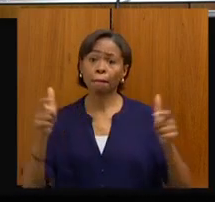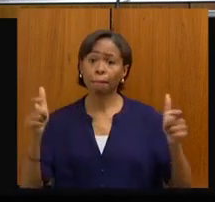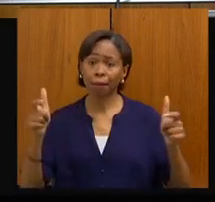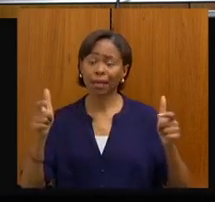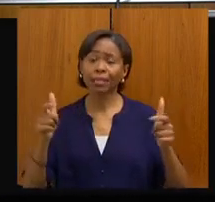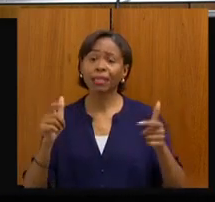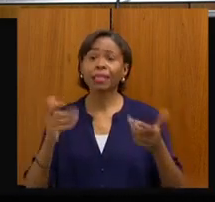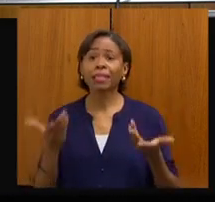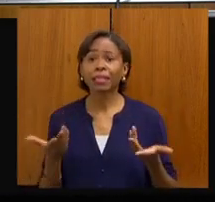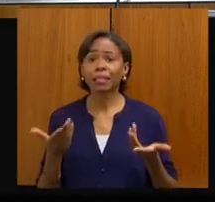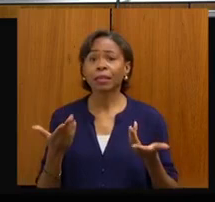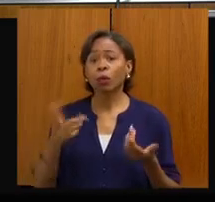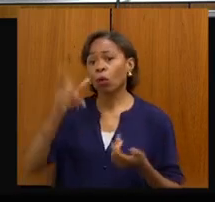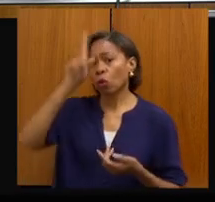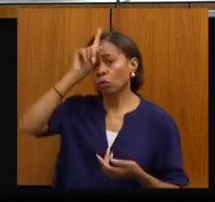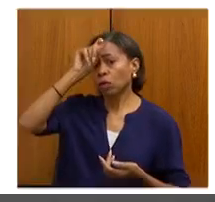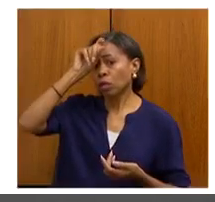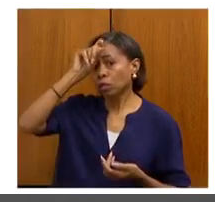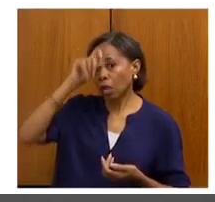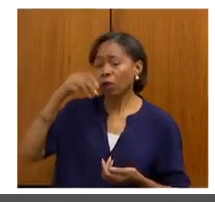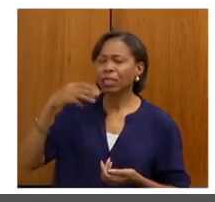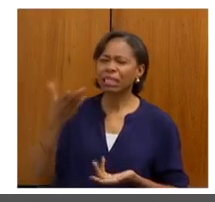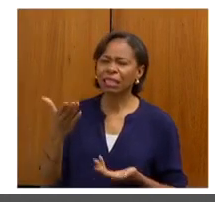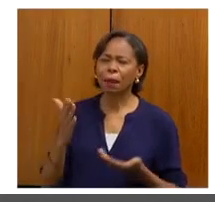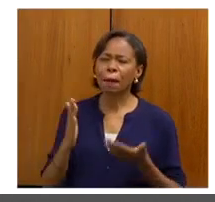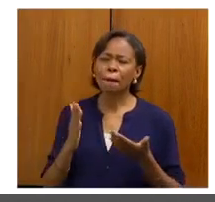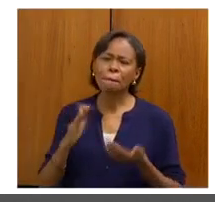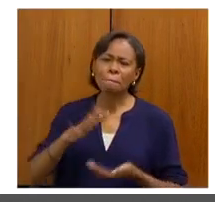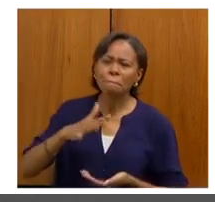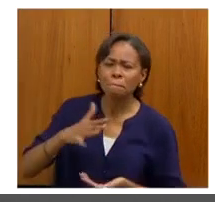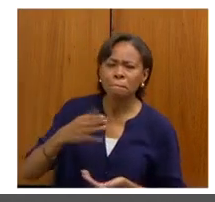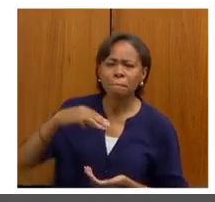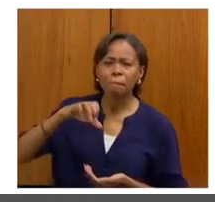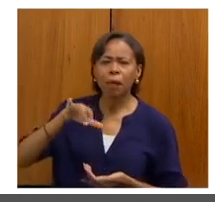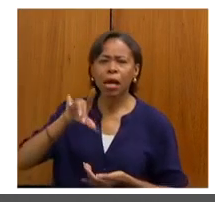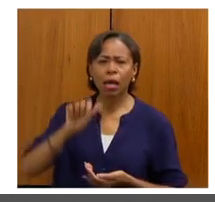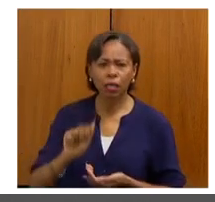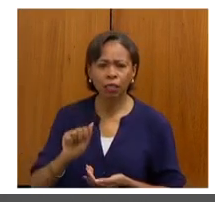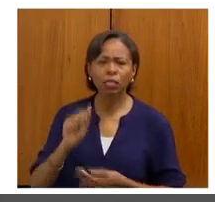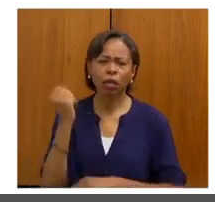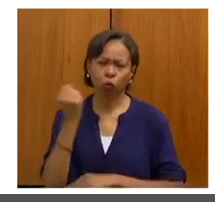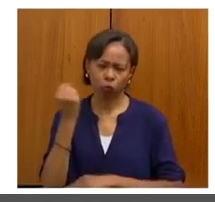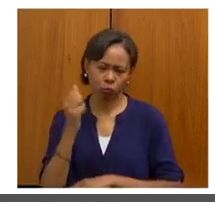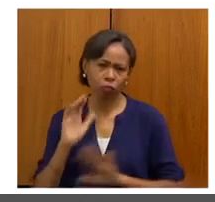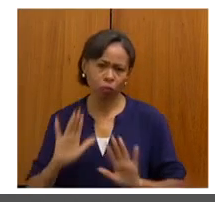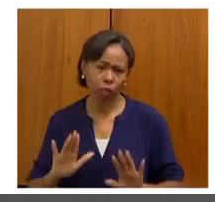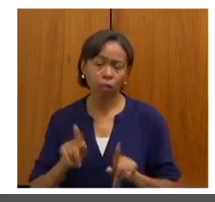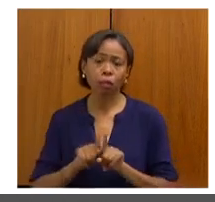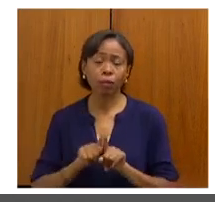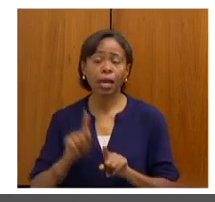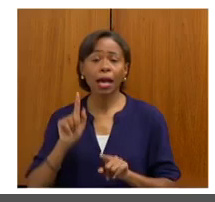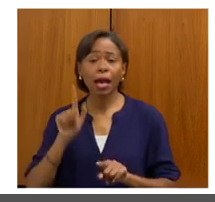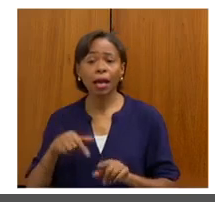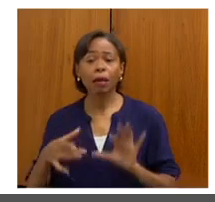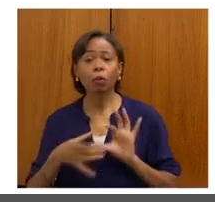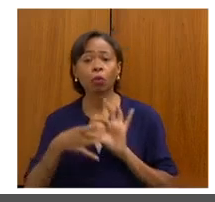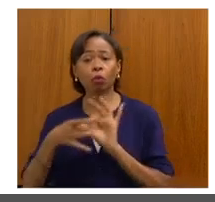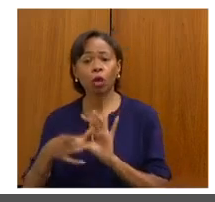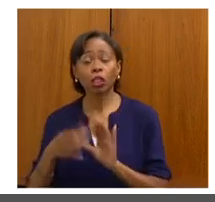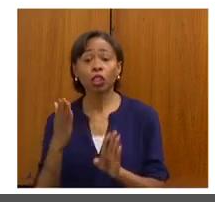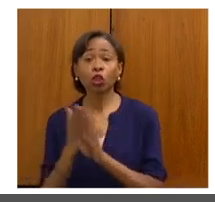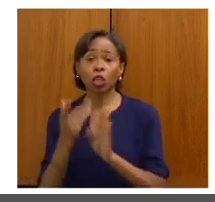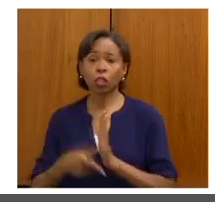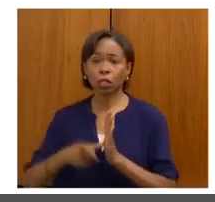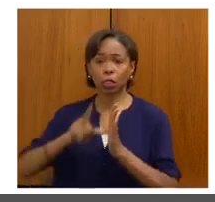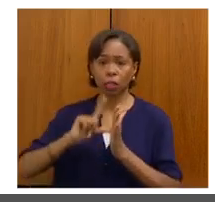complexidade ambulatorial, que é muito vinculado ao diagnóstico precoce, o orçamento previsto de 20 milhões, com